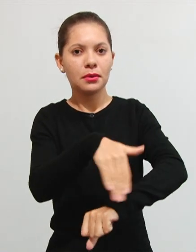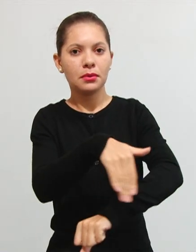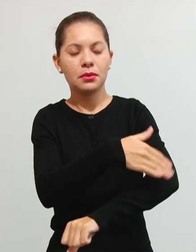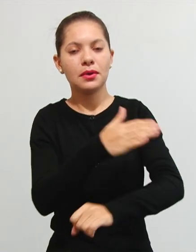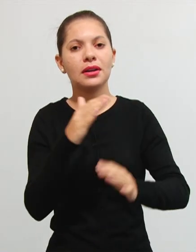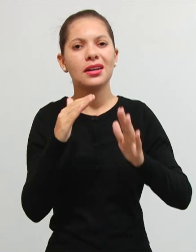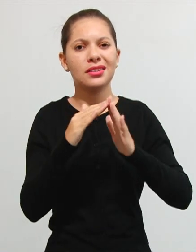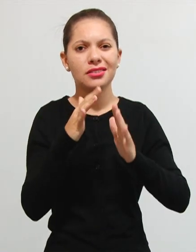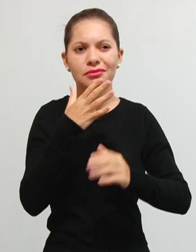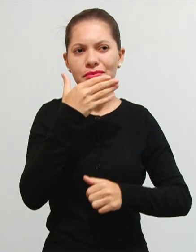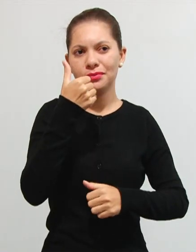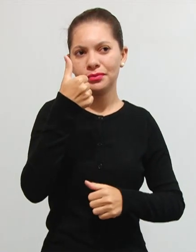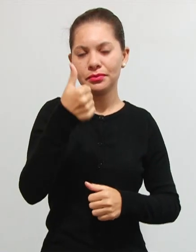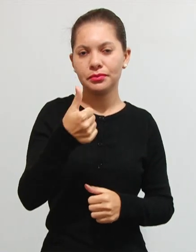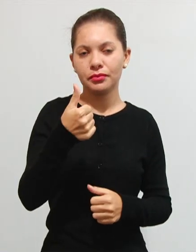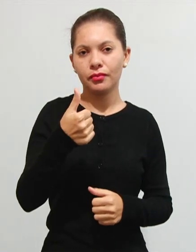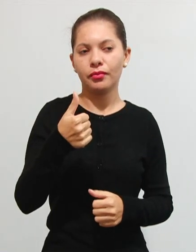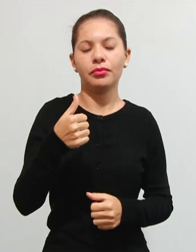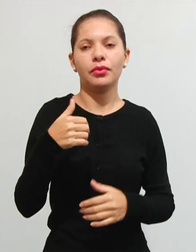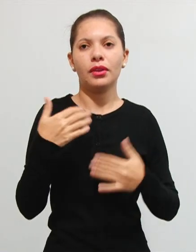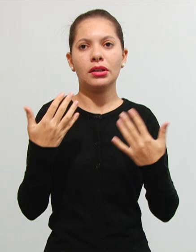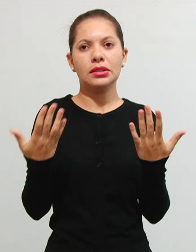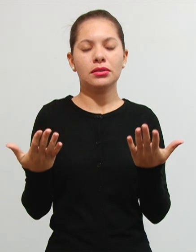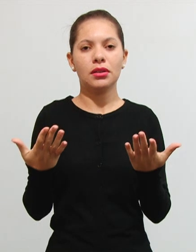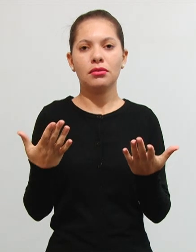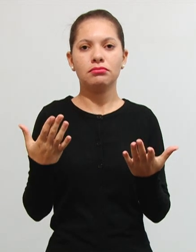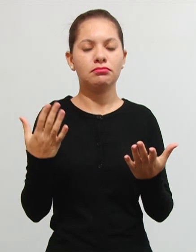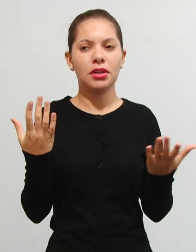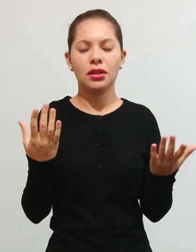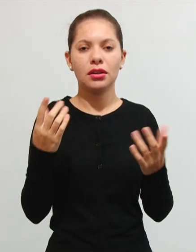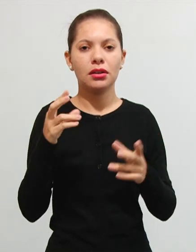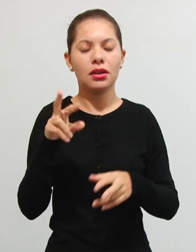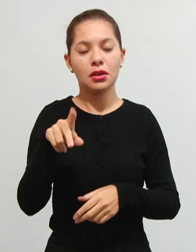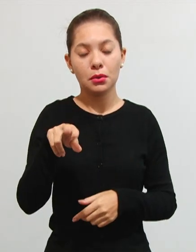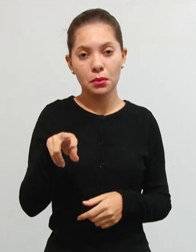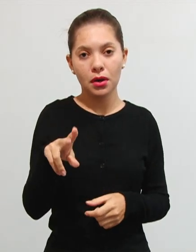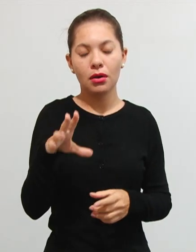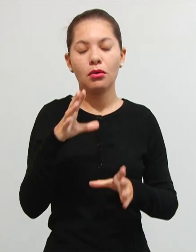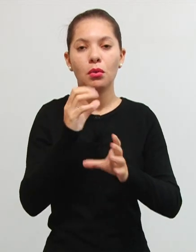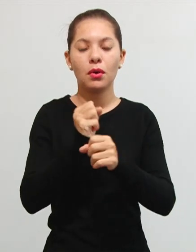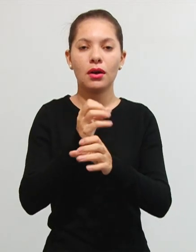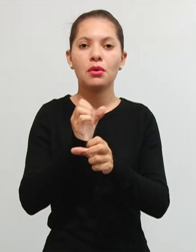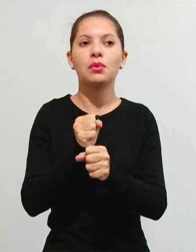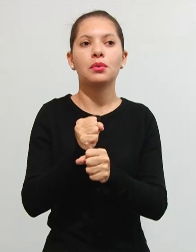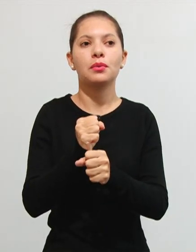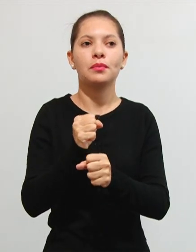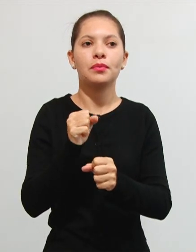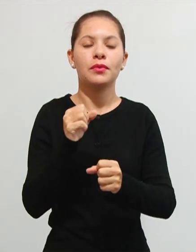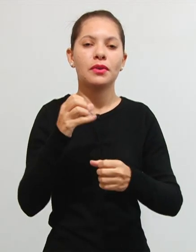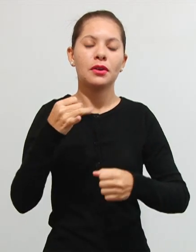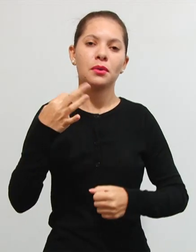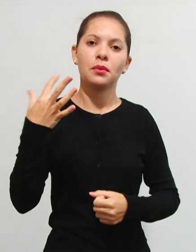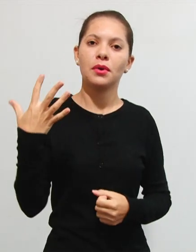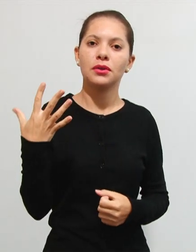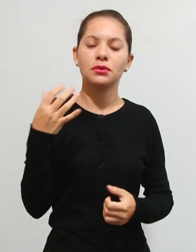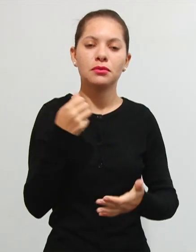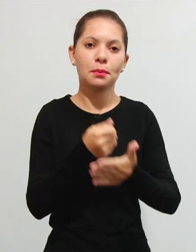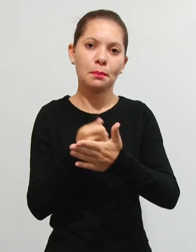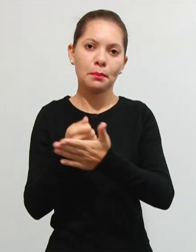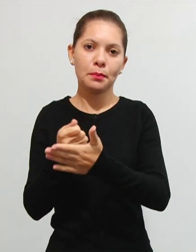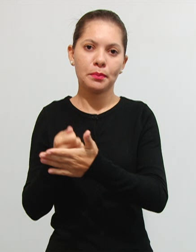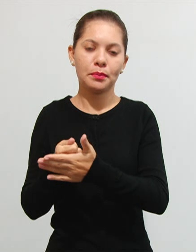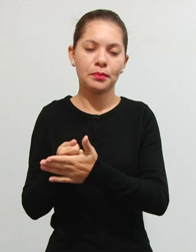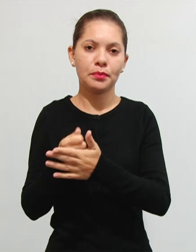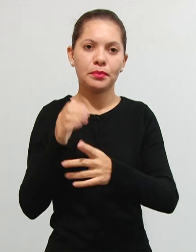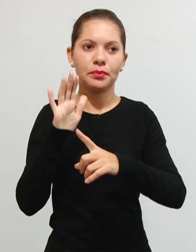mais beneficiado que o outro então vai ser proporcional esse cálculo para ver aí quanto que eu vou ter que estar pagando aí de